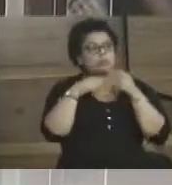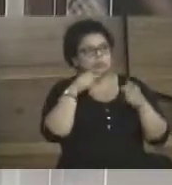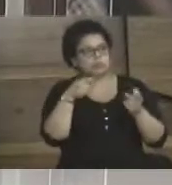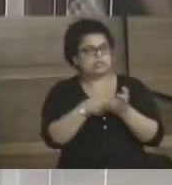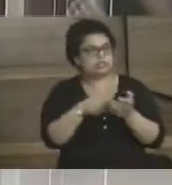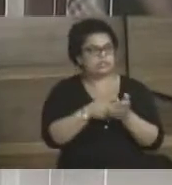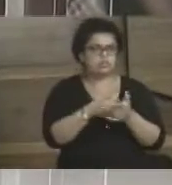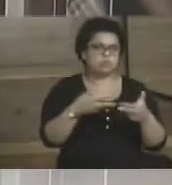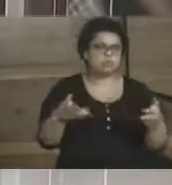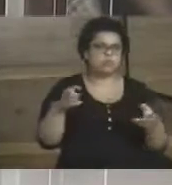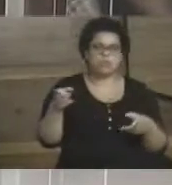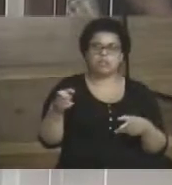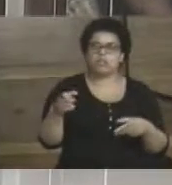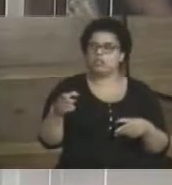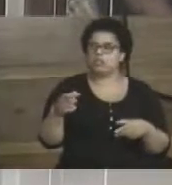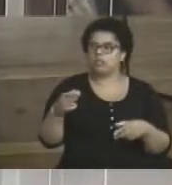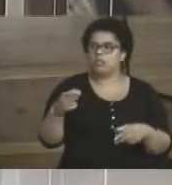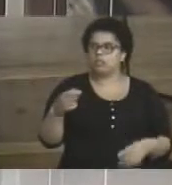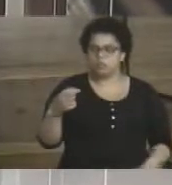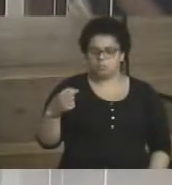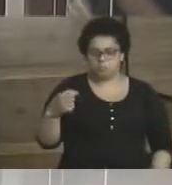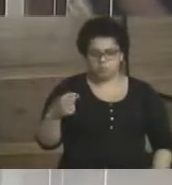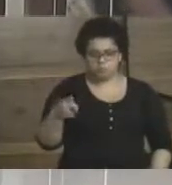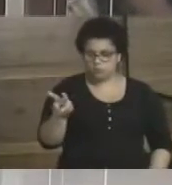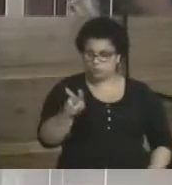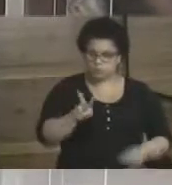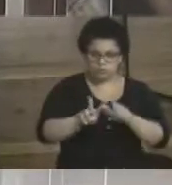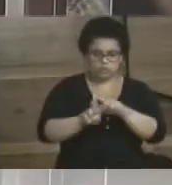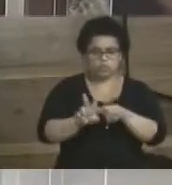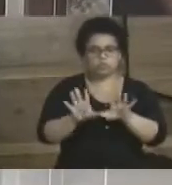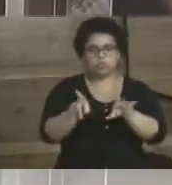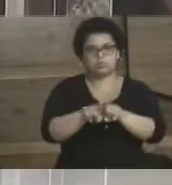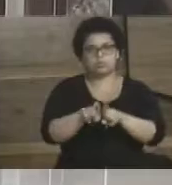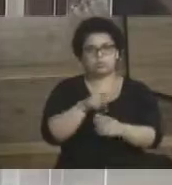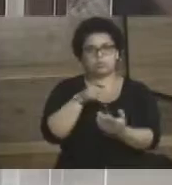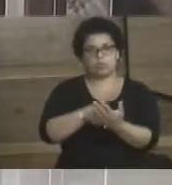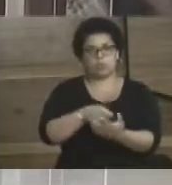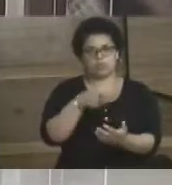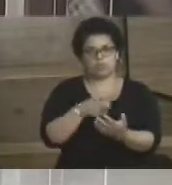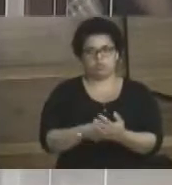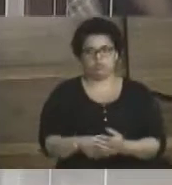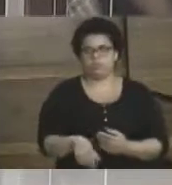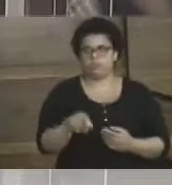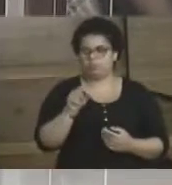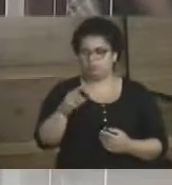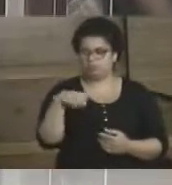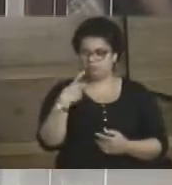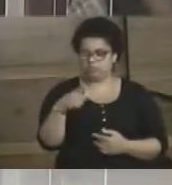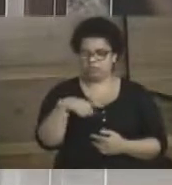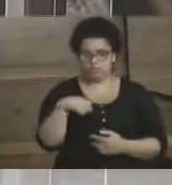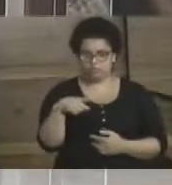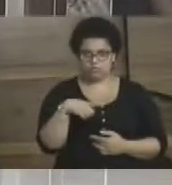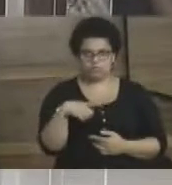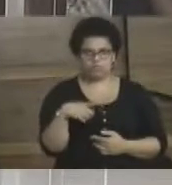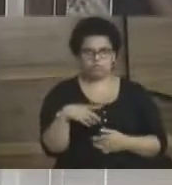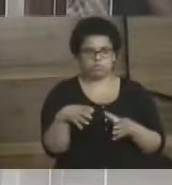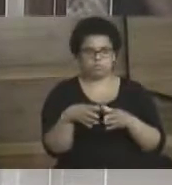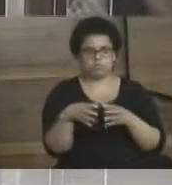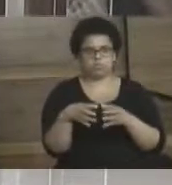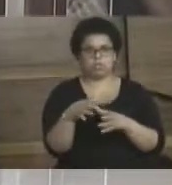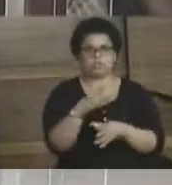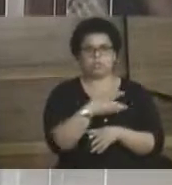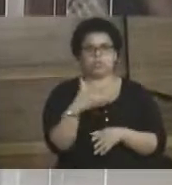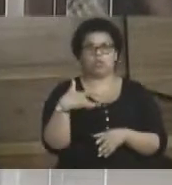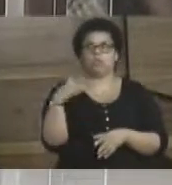família num ato de desespero. Mas eu vou fazer uma cobrança também. A gente tem nossos agentes de saúde, não